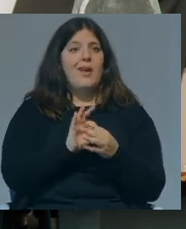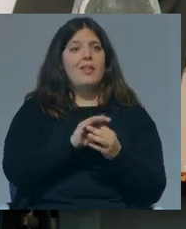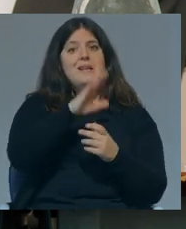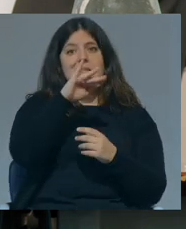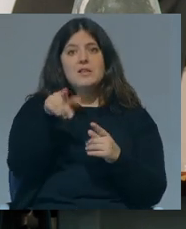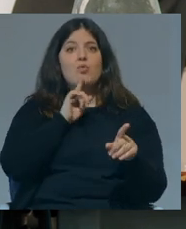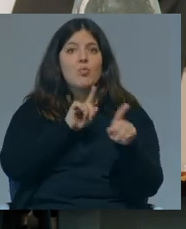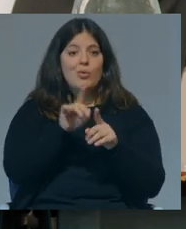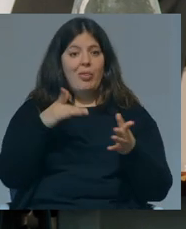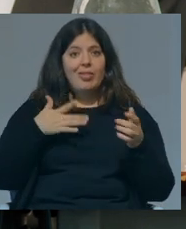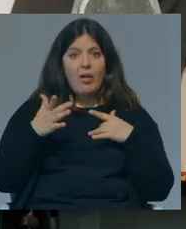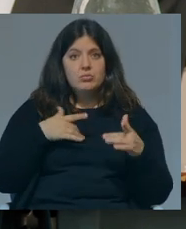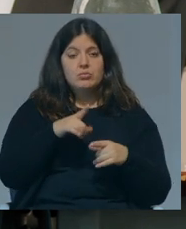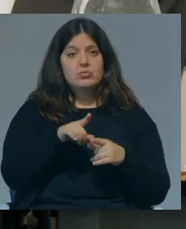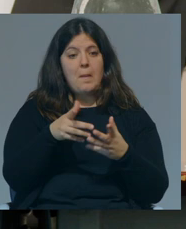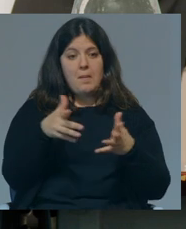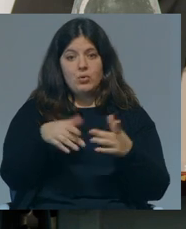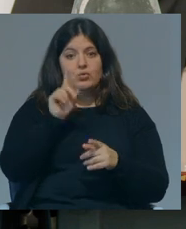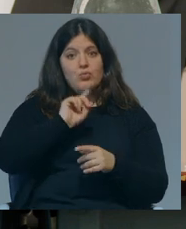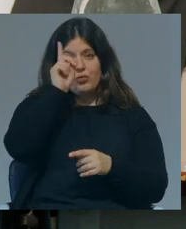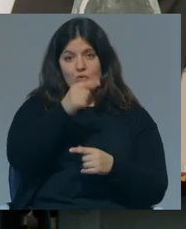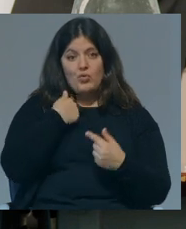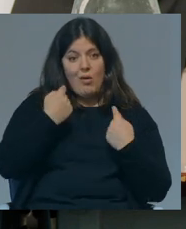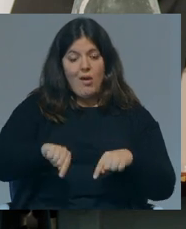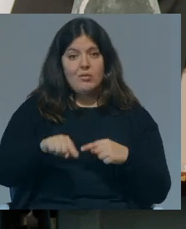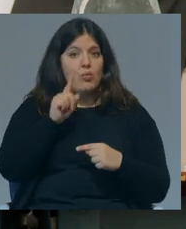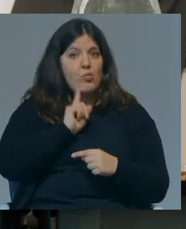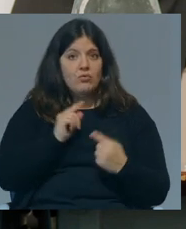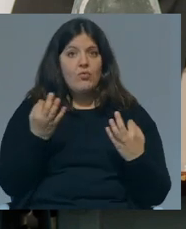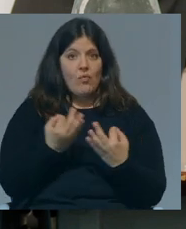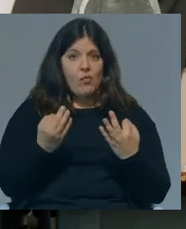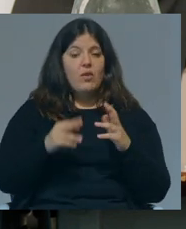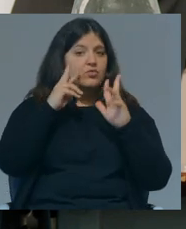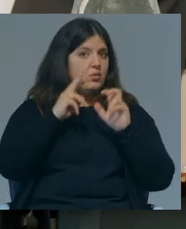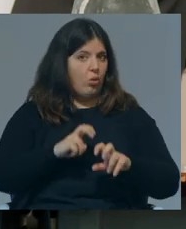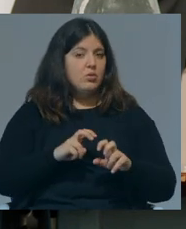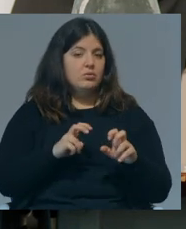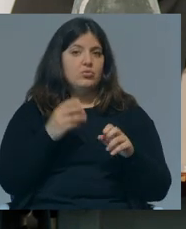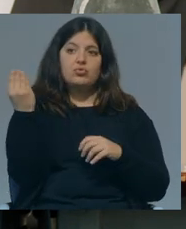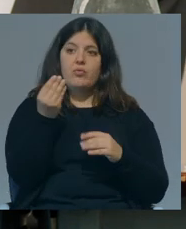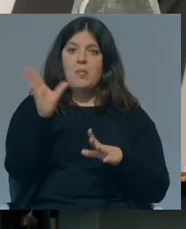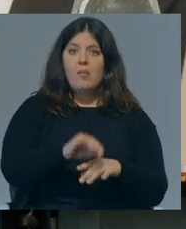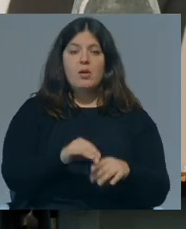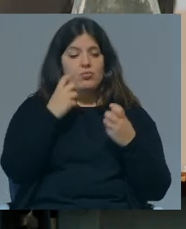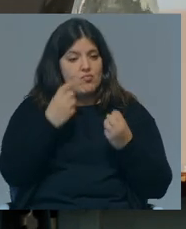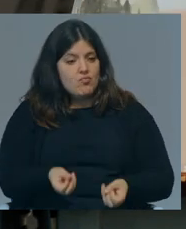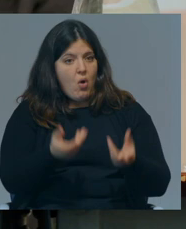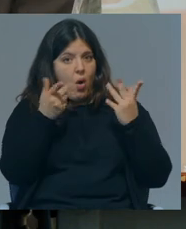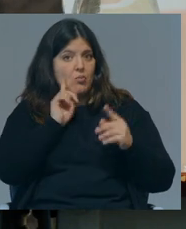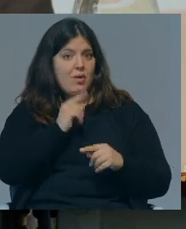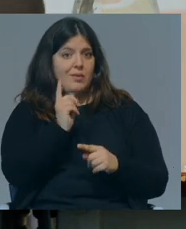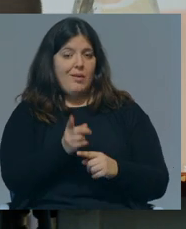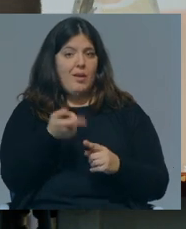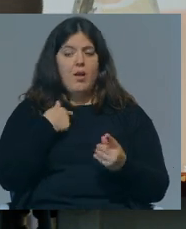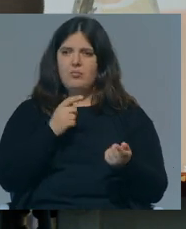política como em teatro, a verdade é que a maioria das professoras que eu tive foram mulheres, e as investigadoras mais jovens que estão a surgir agora são mulheres, portanto